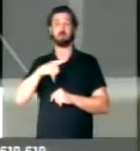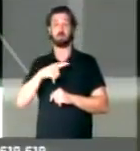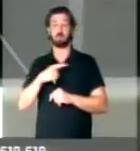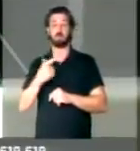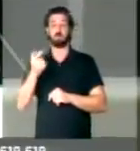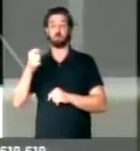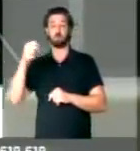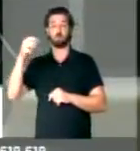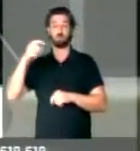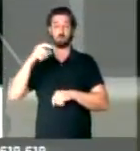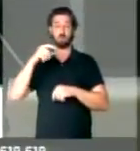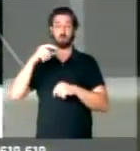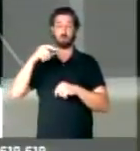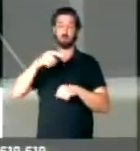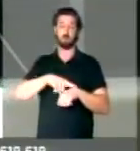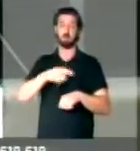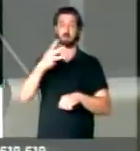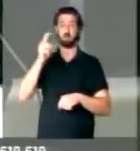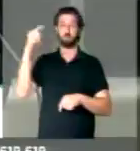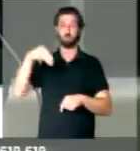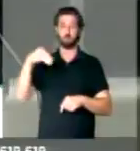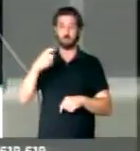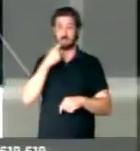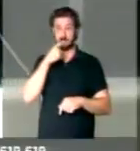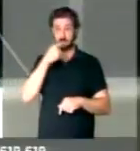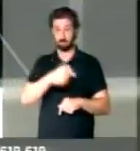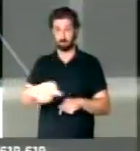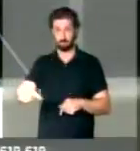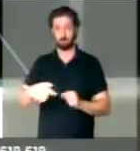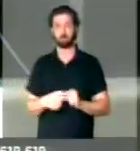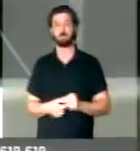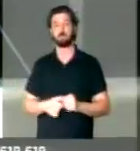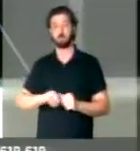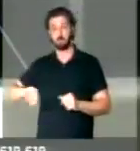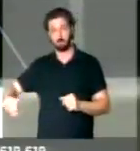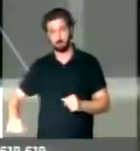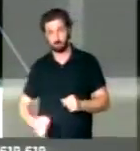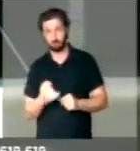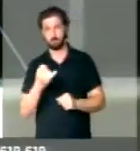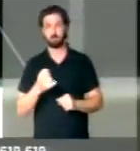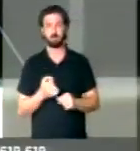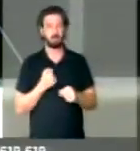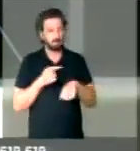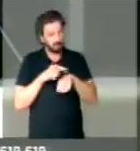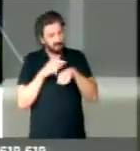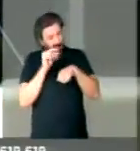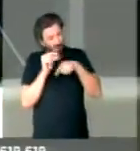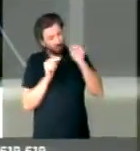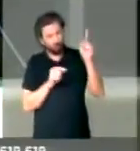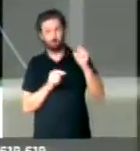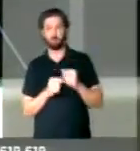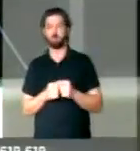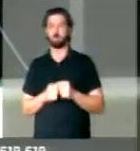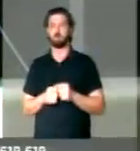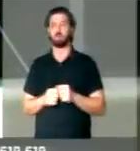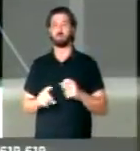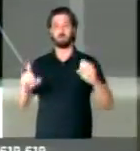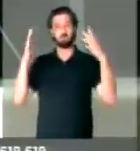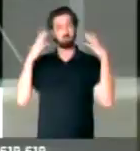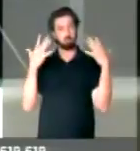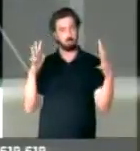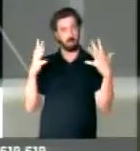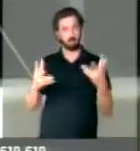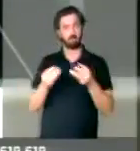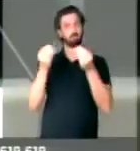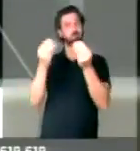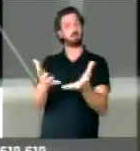sexta-feira. Quero aqui, senhor presidente, aproveitando esses segundinhos que restam, parabenizar